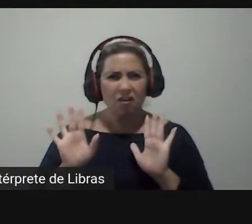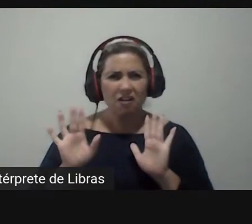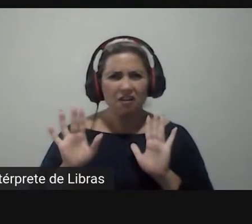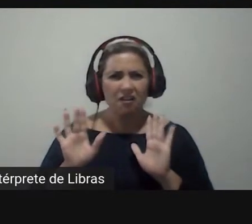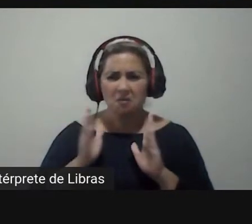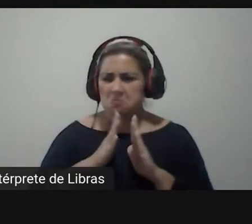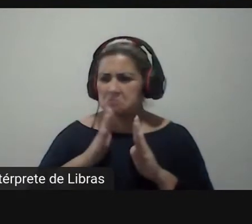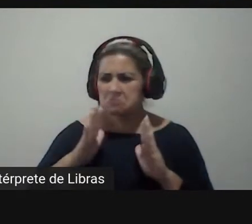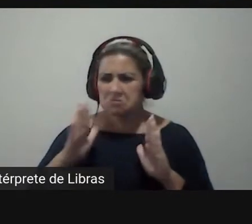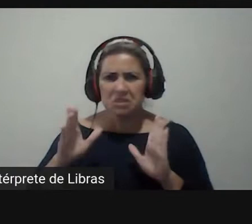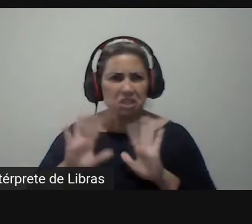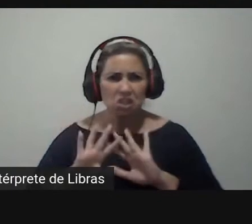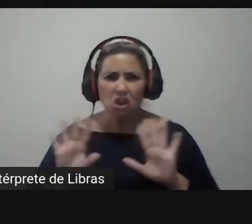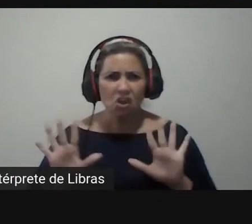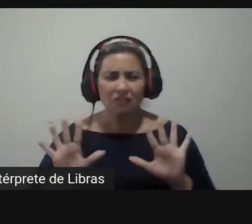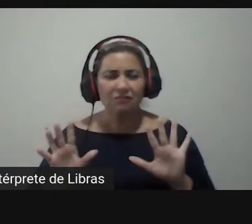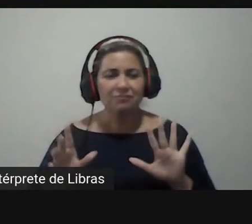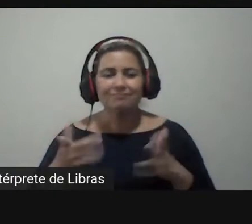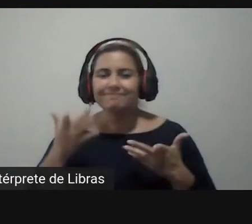então